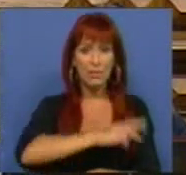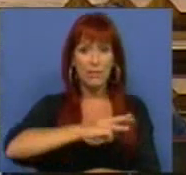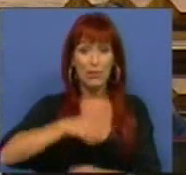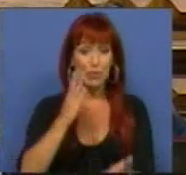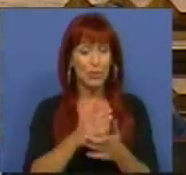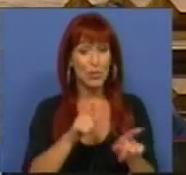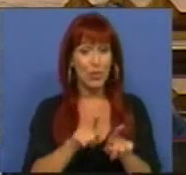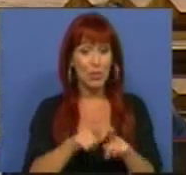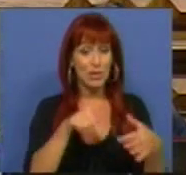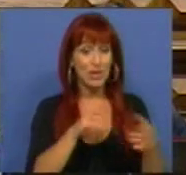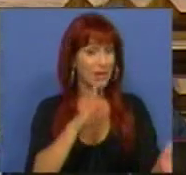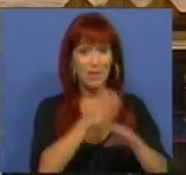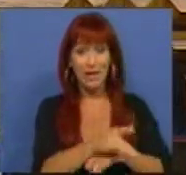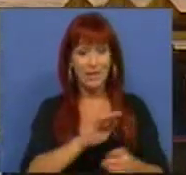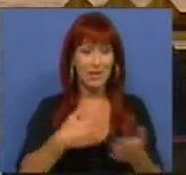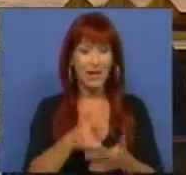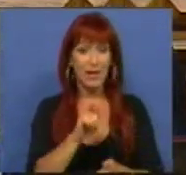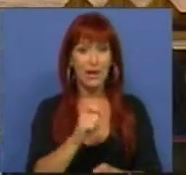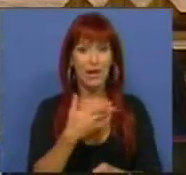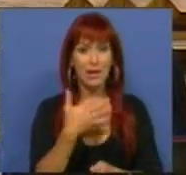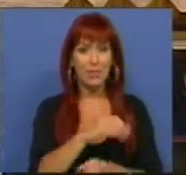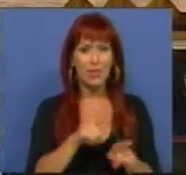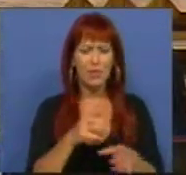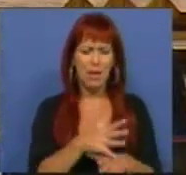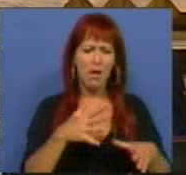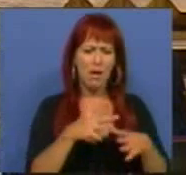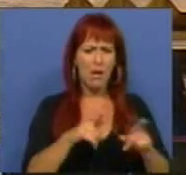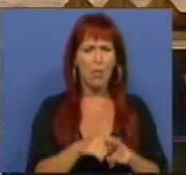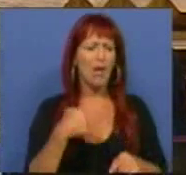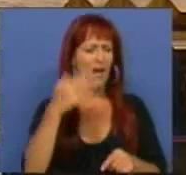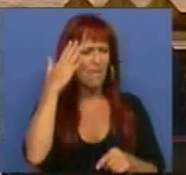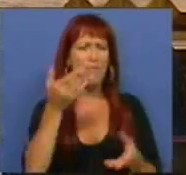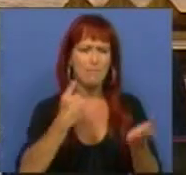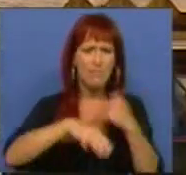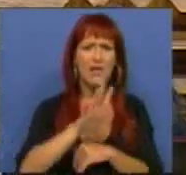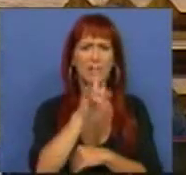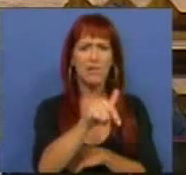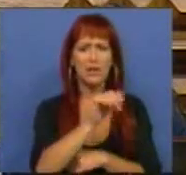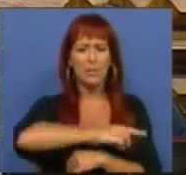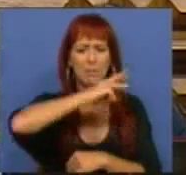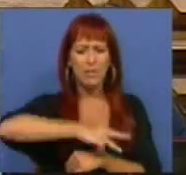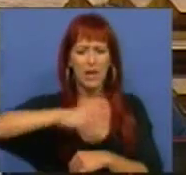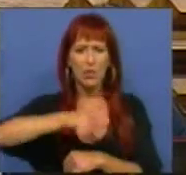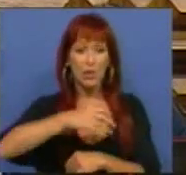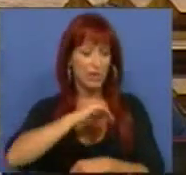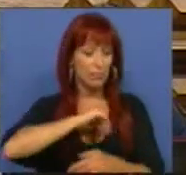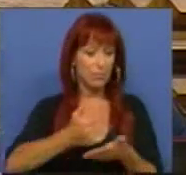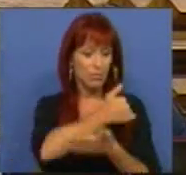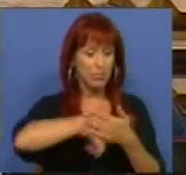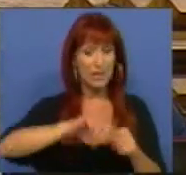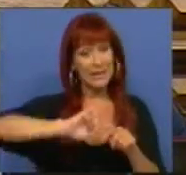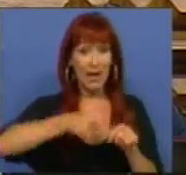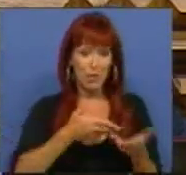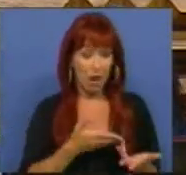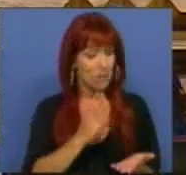só deste bolo que vão diretamente para a EDP, para engrandecer os já previstos mais de mil milhões de euros de lucro só